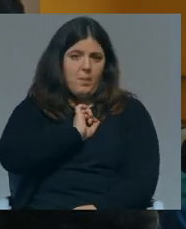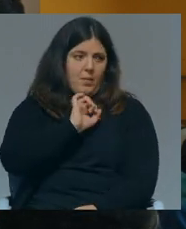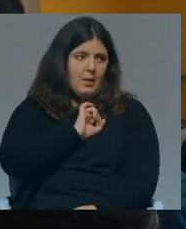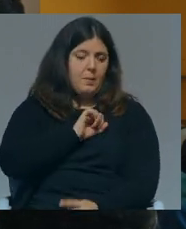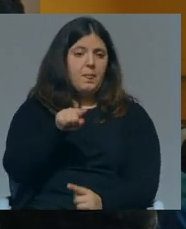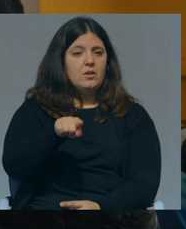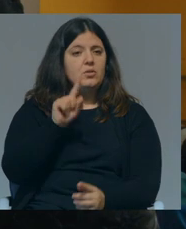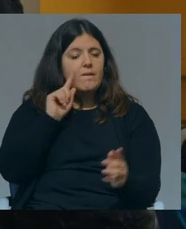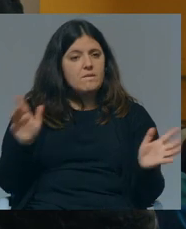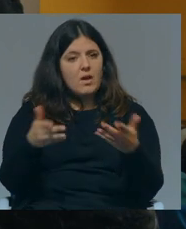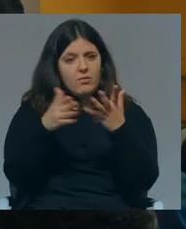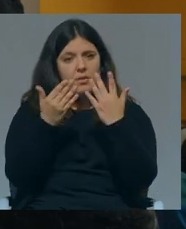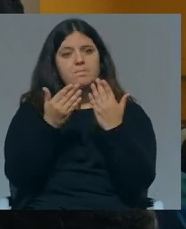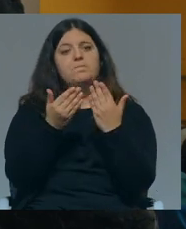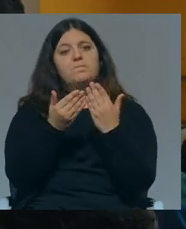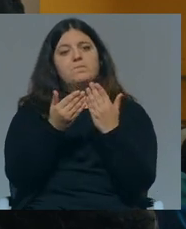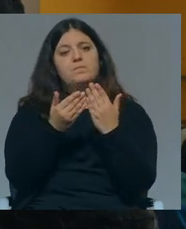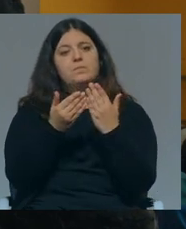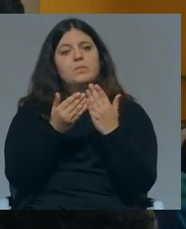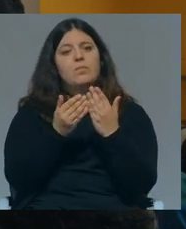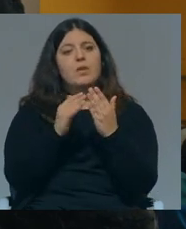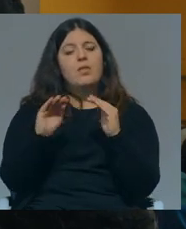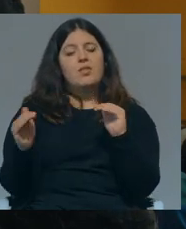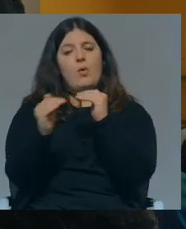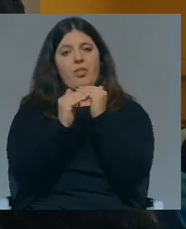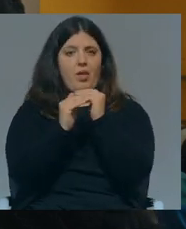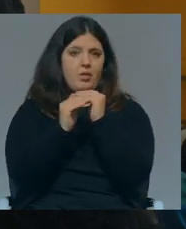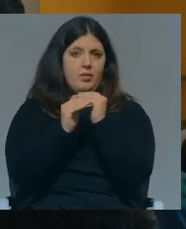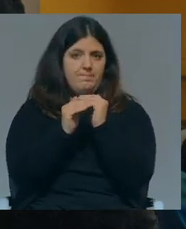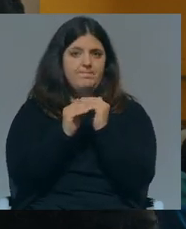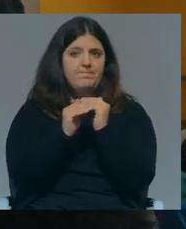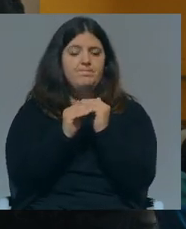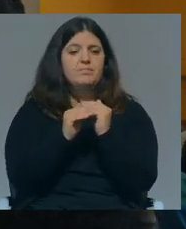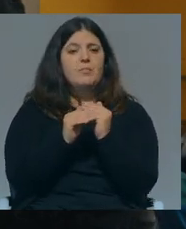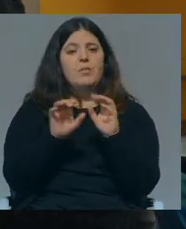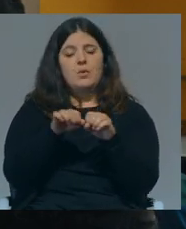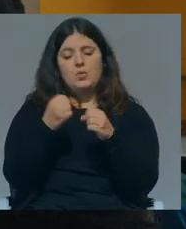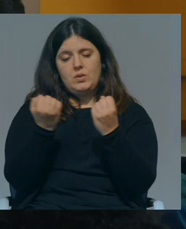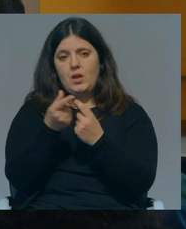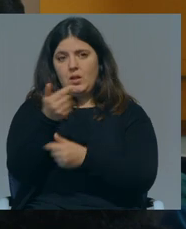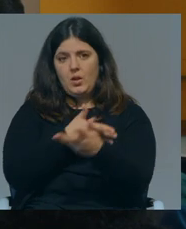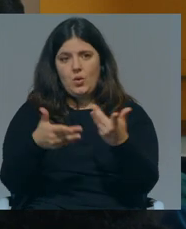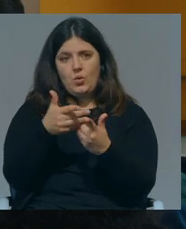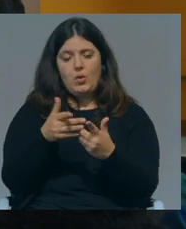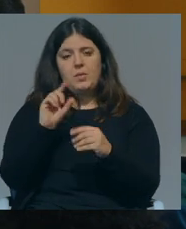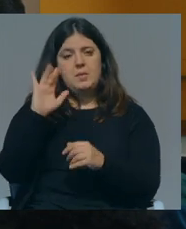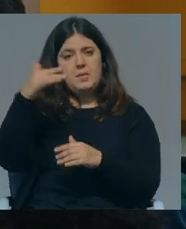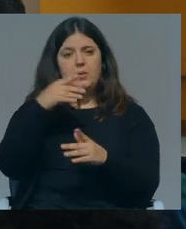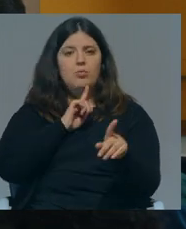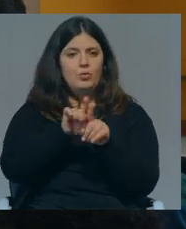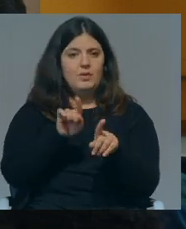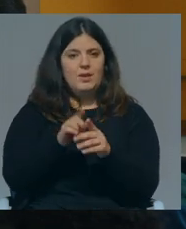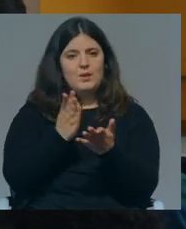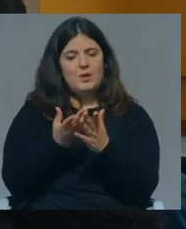acho que isso também é um ponto da desigualdade da desigualdade social económica muito bem